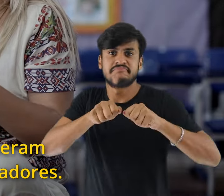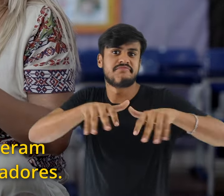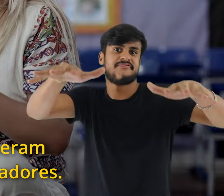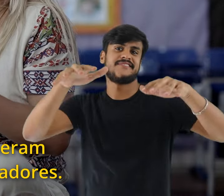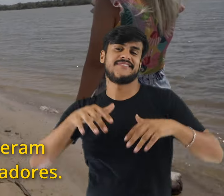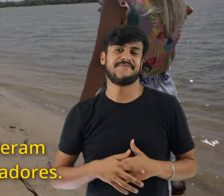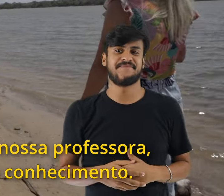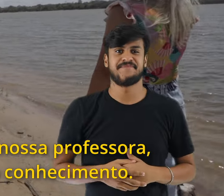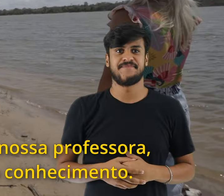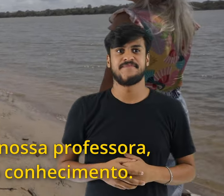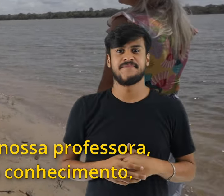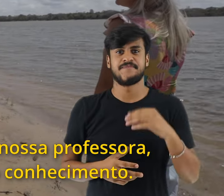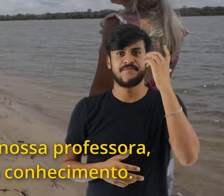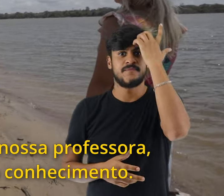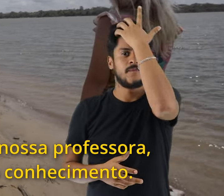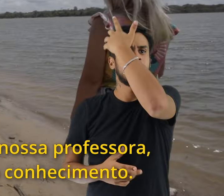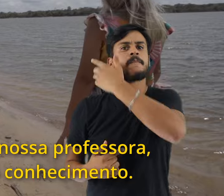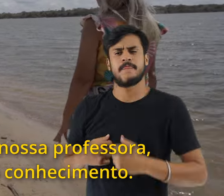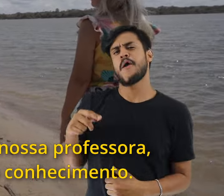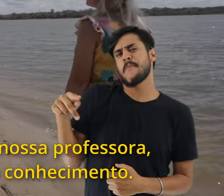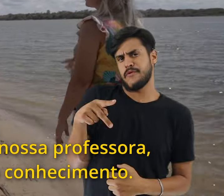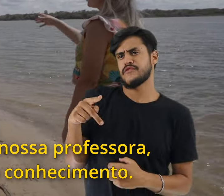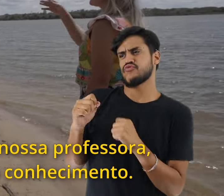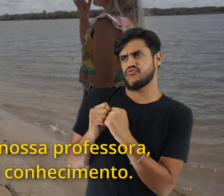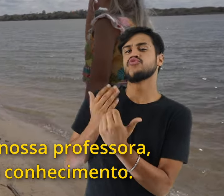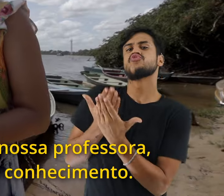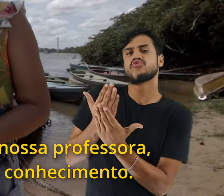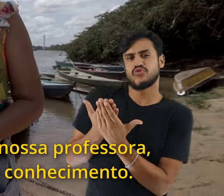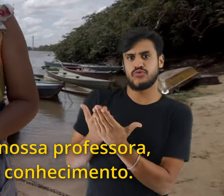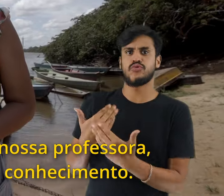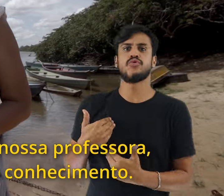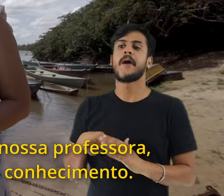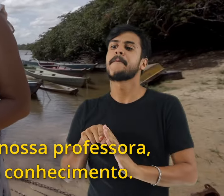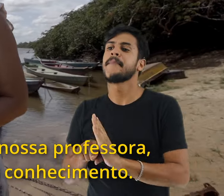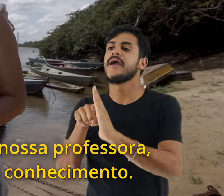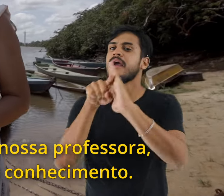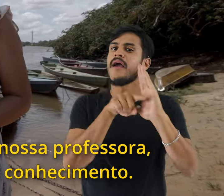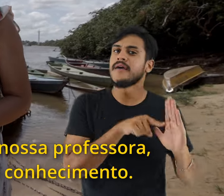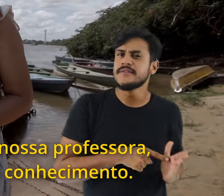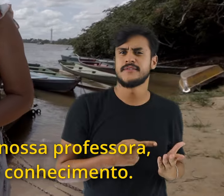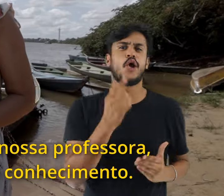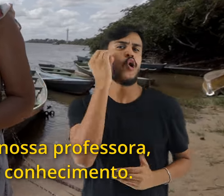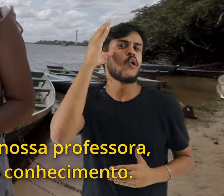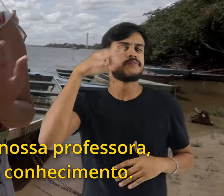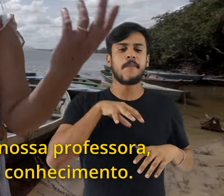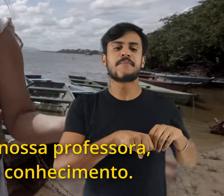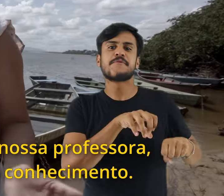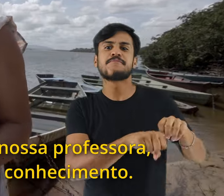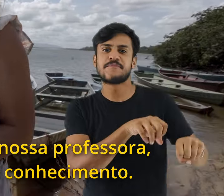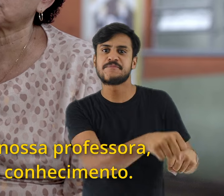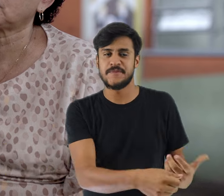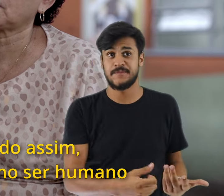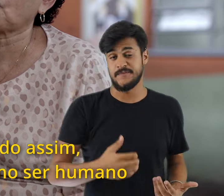multiplicadores. Estudando, estudando com a nossa professora, fazendo pesquisa, buscando conhecimento, né?